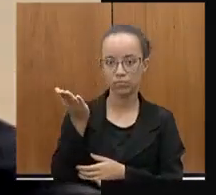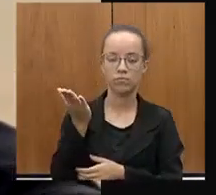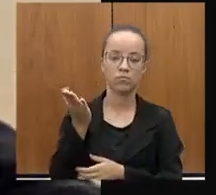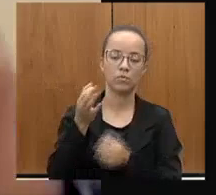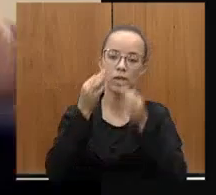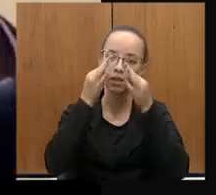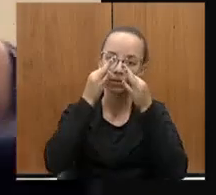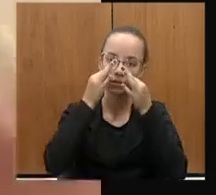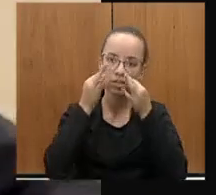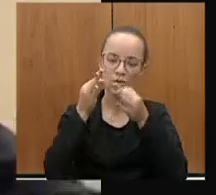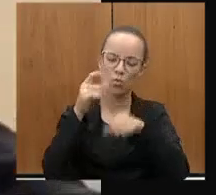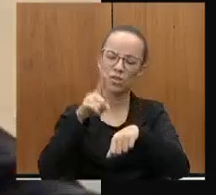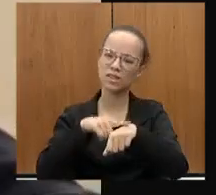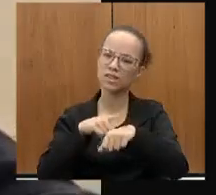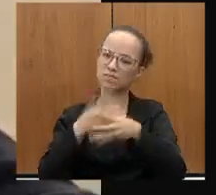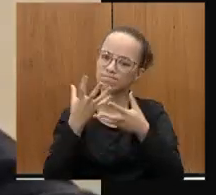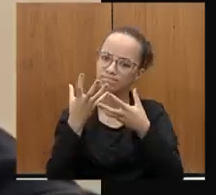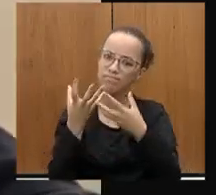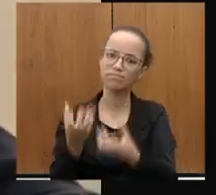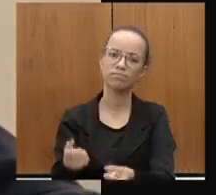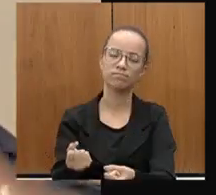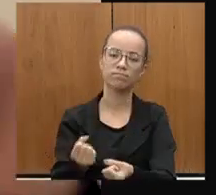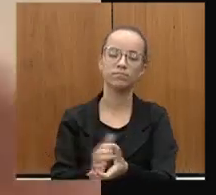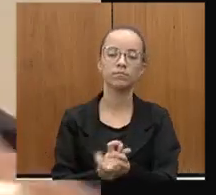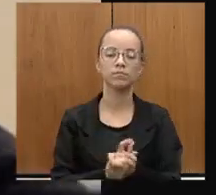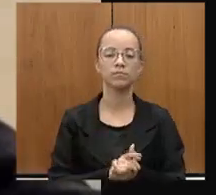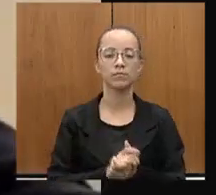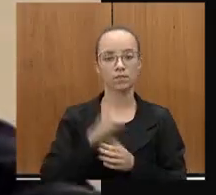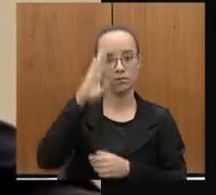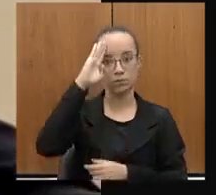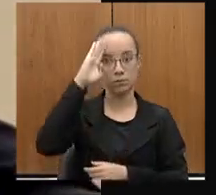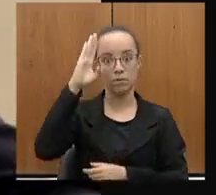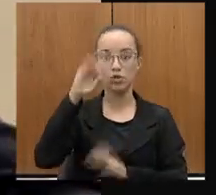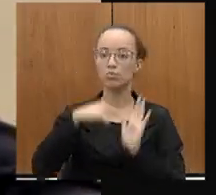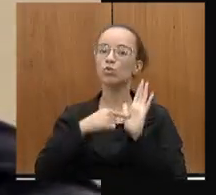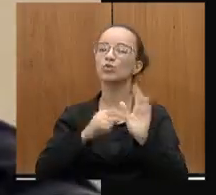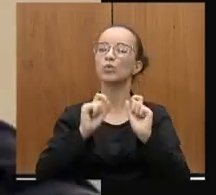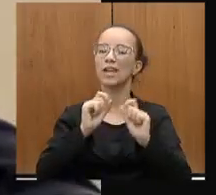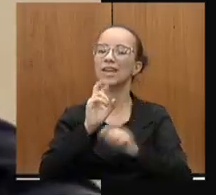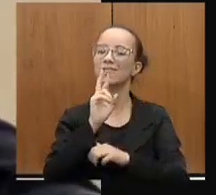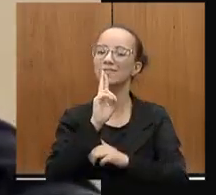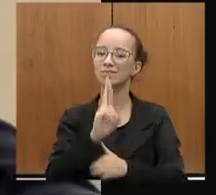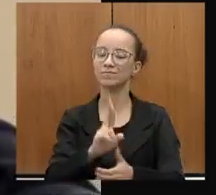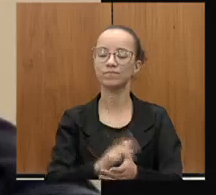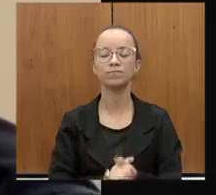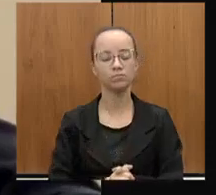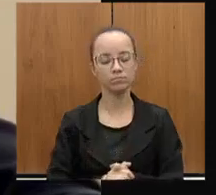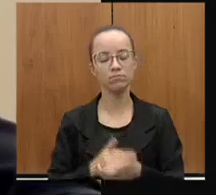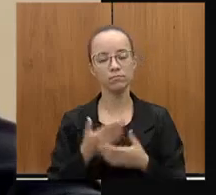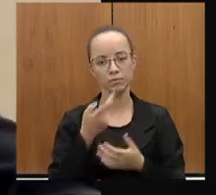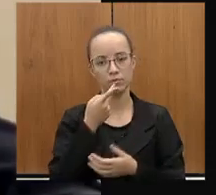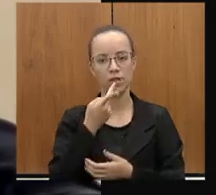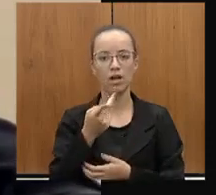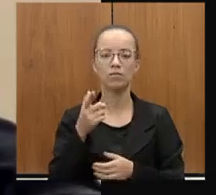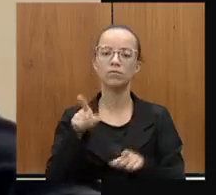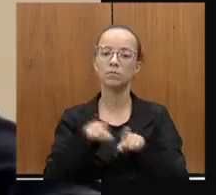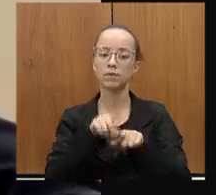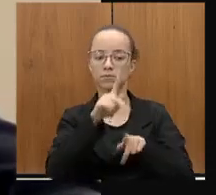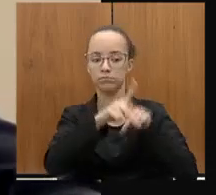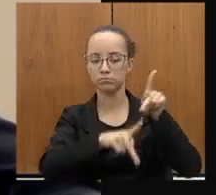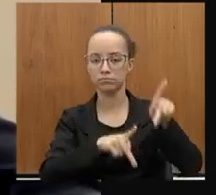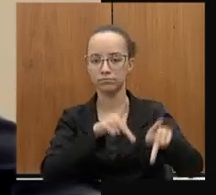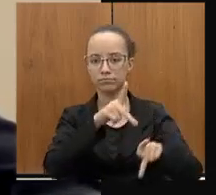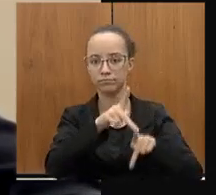atenção, tempo e, sobretudo, resultados. Então, eu falo aqui, acredito que a população